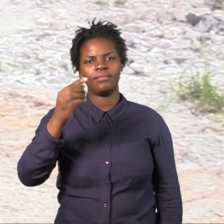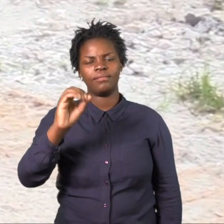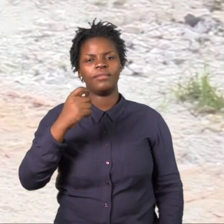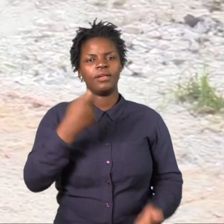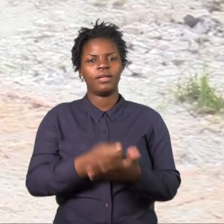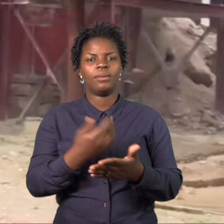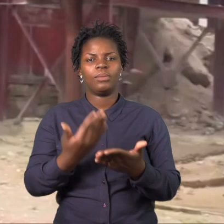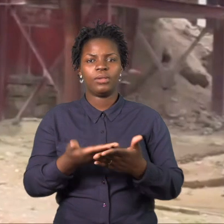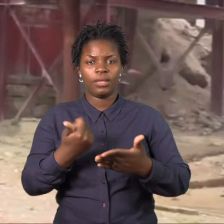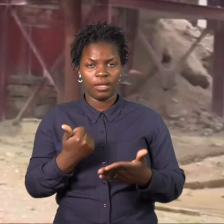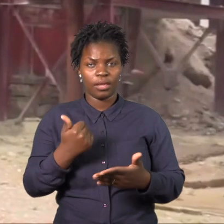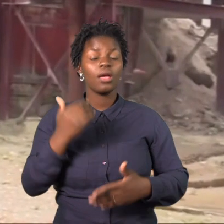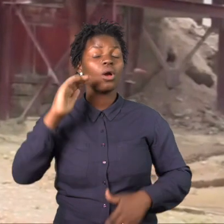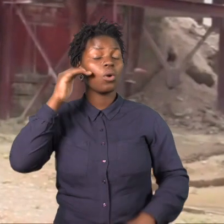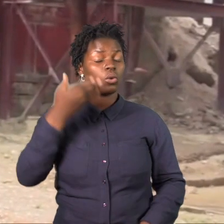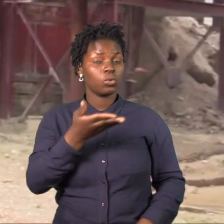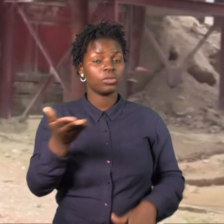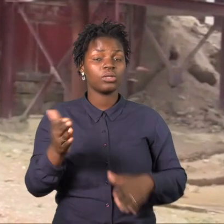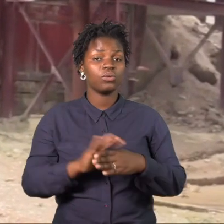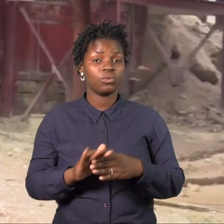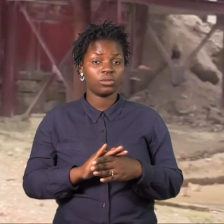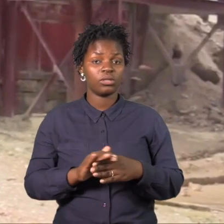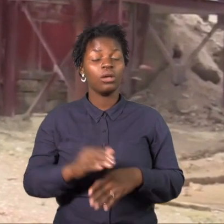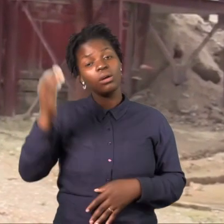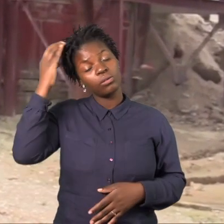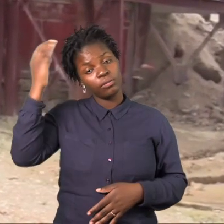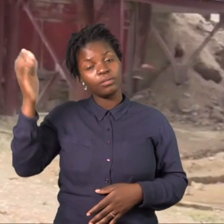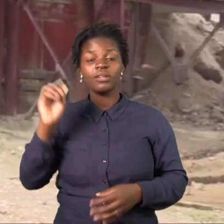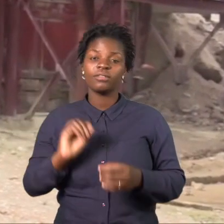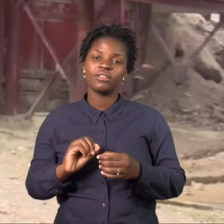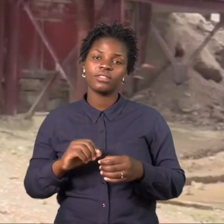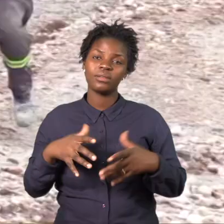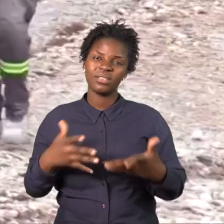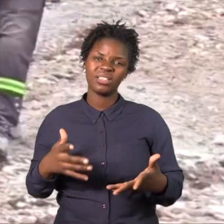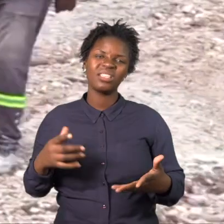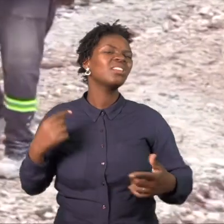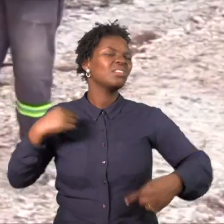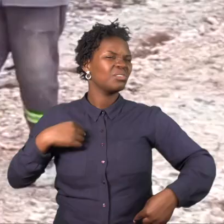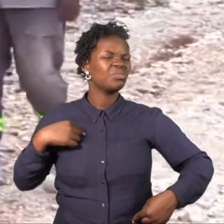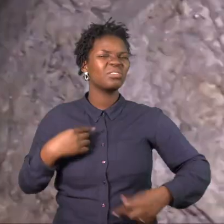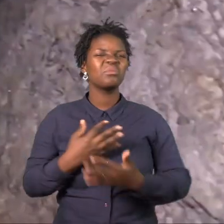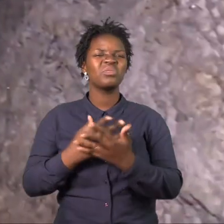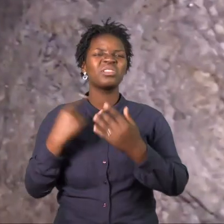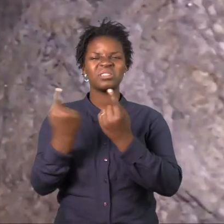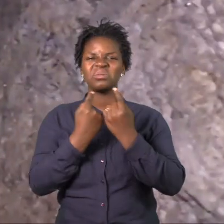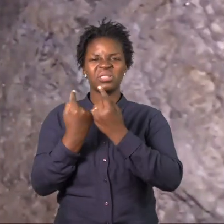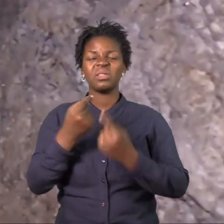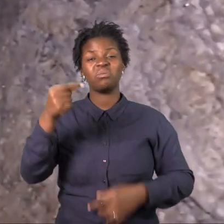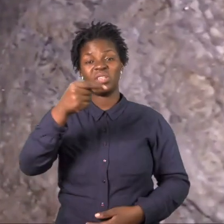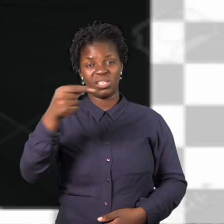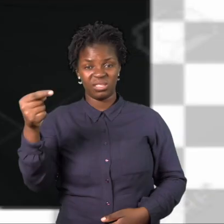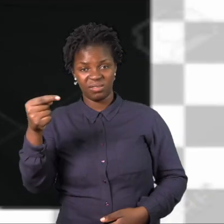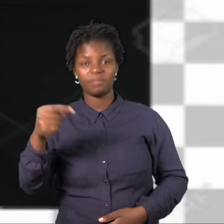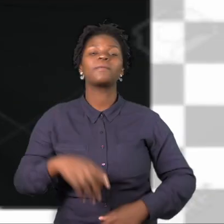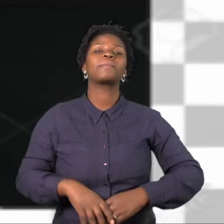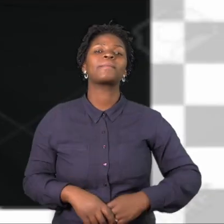Mineira. Porém, apesar da aprovação deste decreto, prevalece o problema da fiscalização